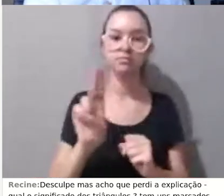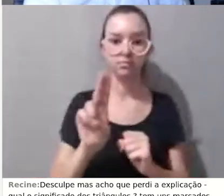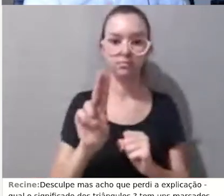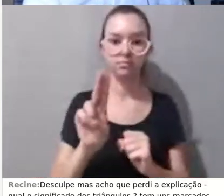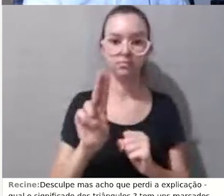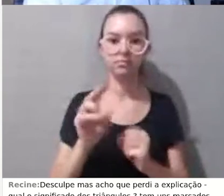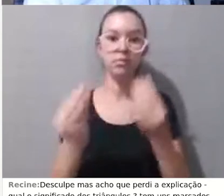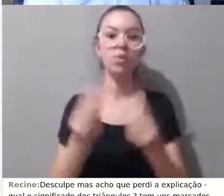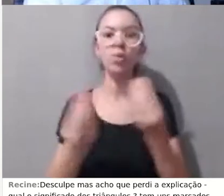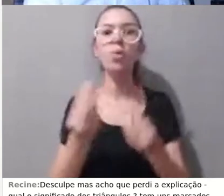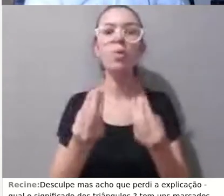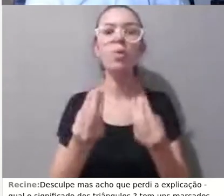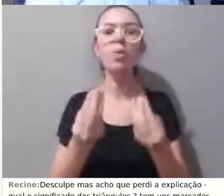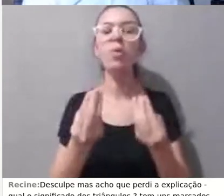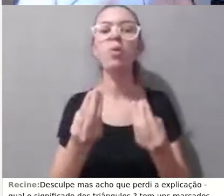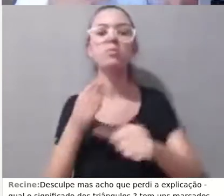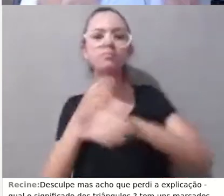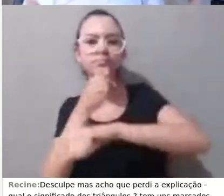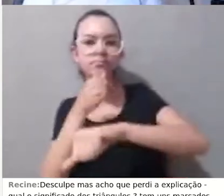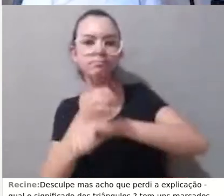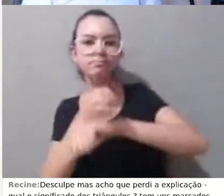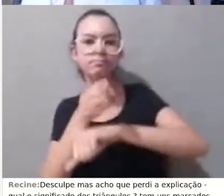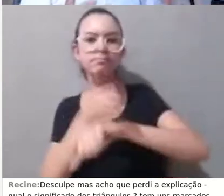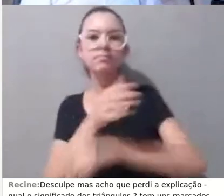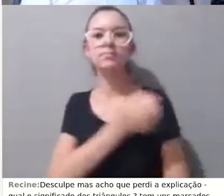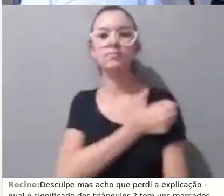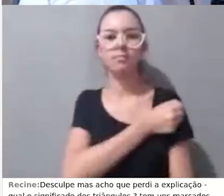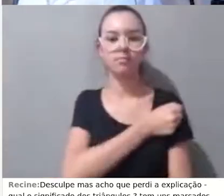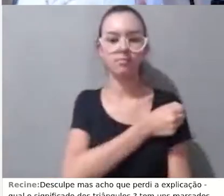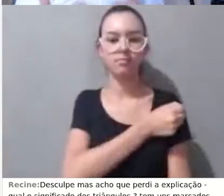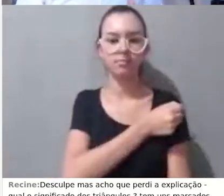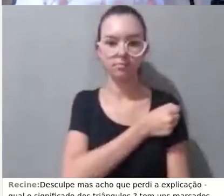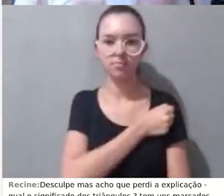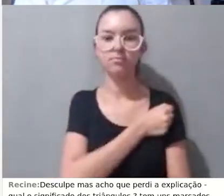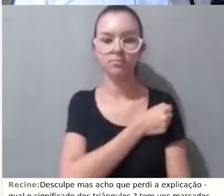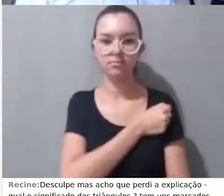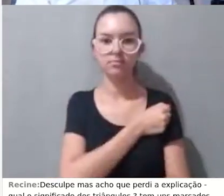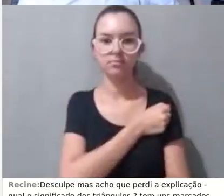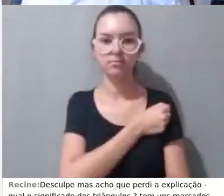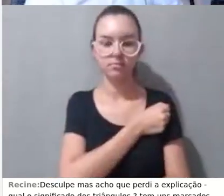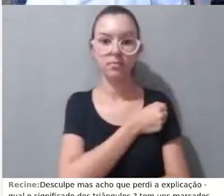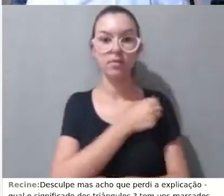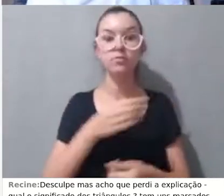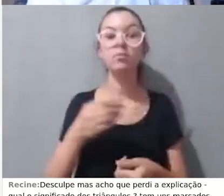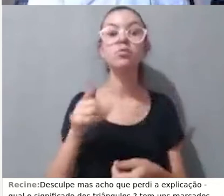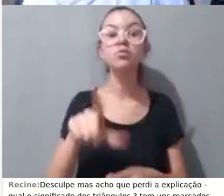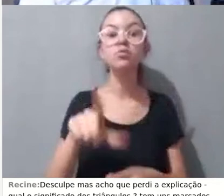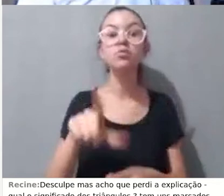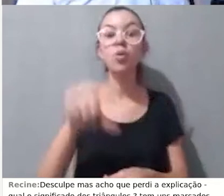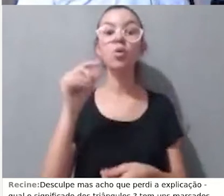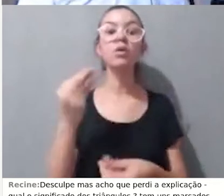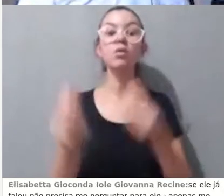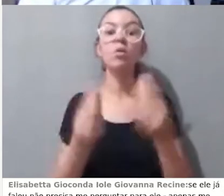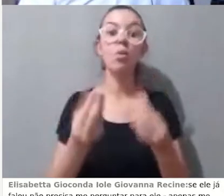alunos, uma vez que eu tenho os dados, eu tenho essa possibilidade de análise e a partir disso eu posso tomar decisões embasadas.